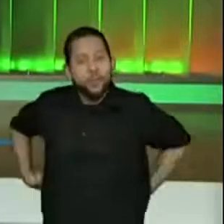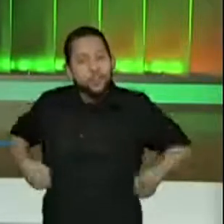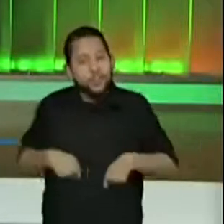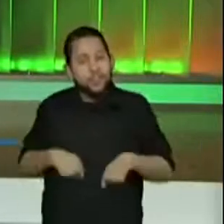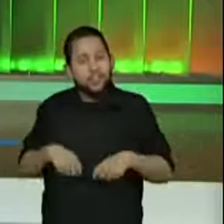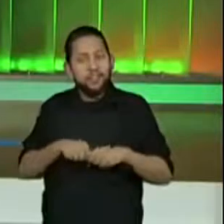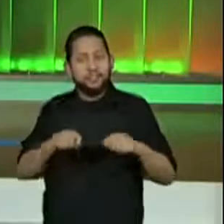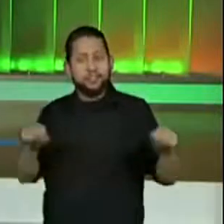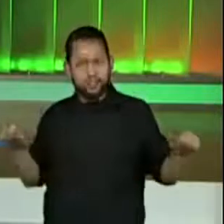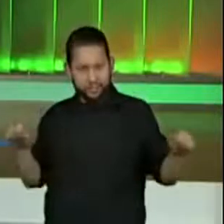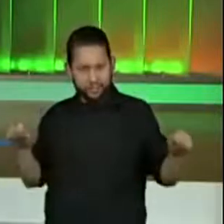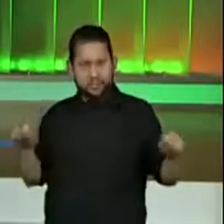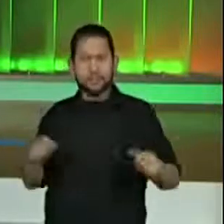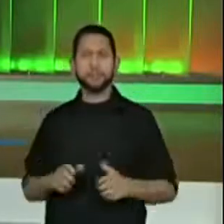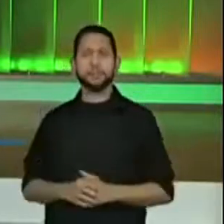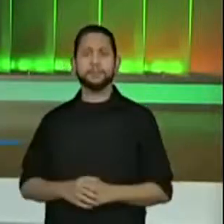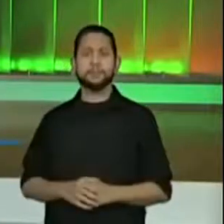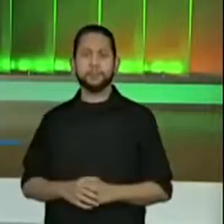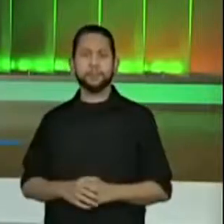Então, vamos lá comigo.